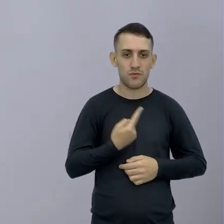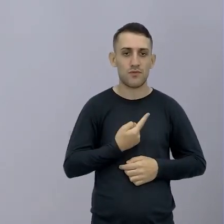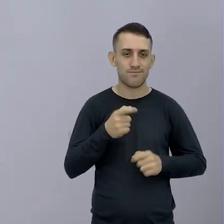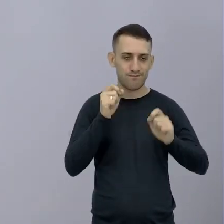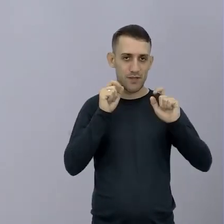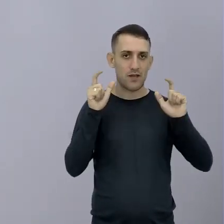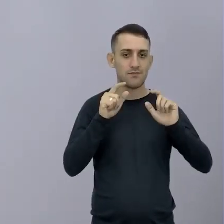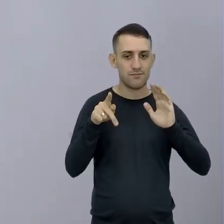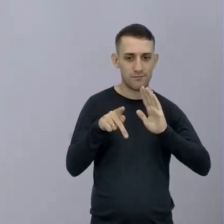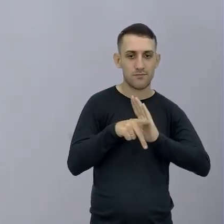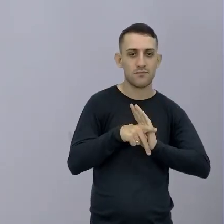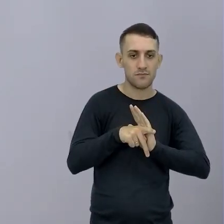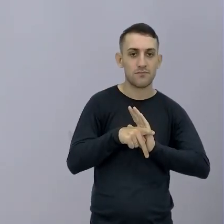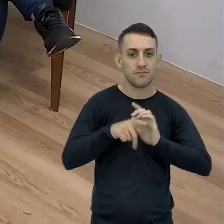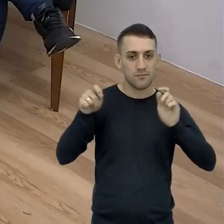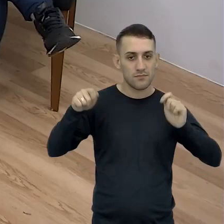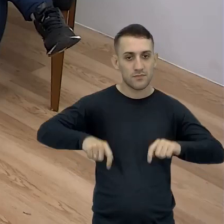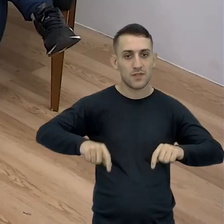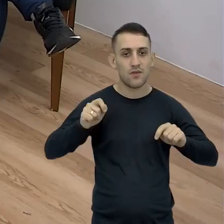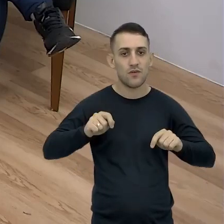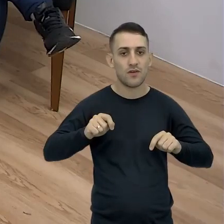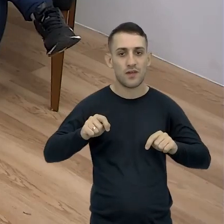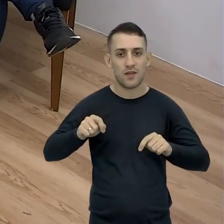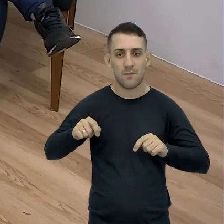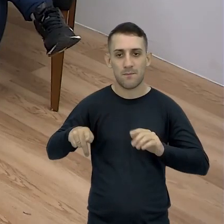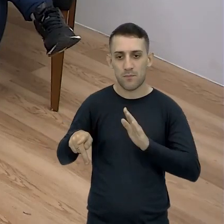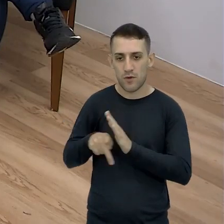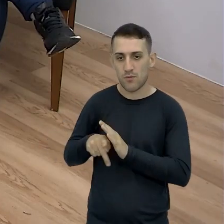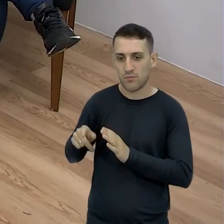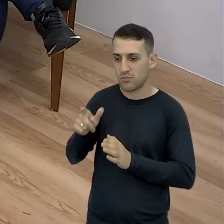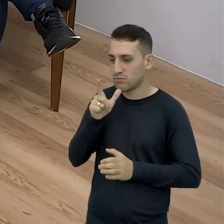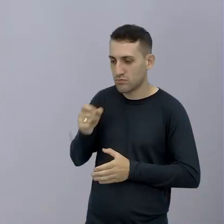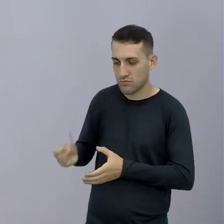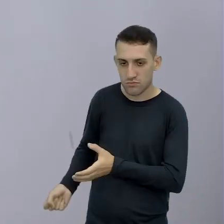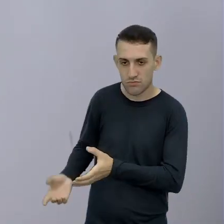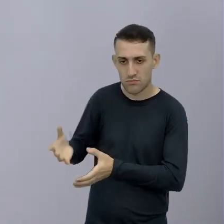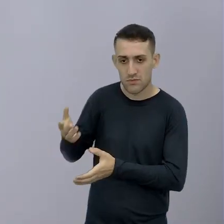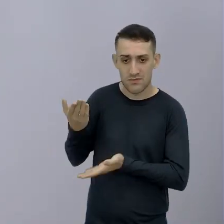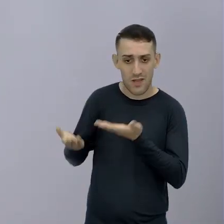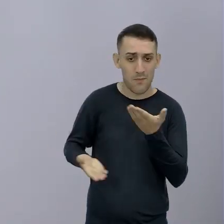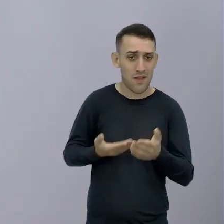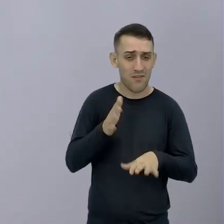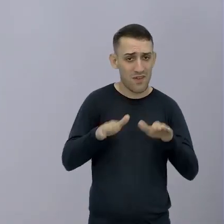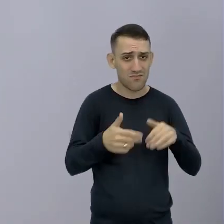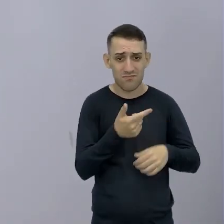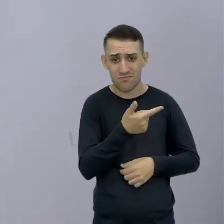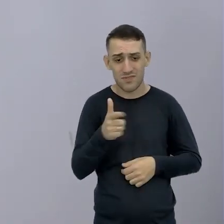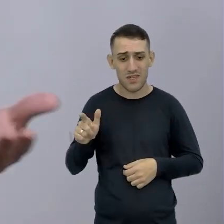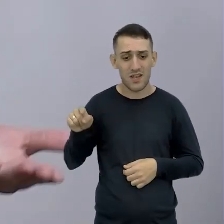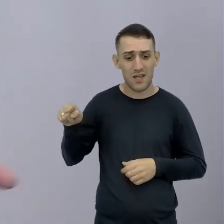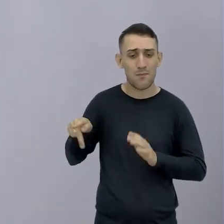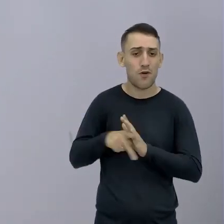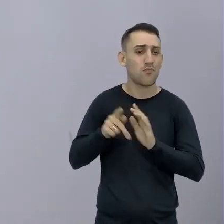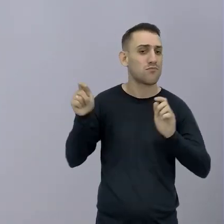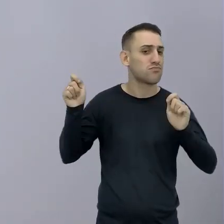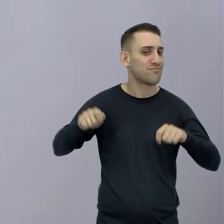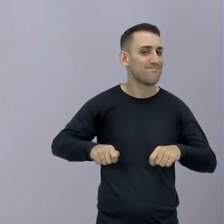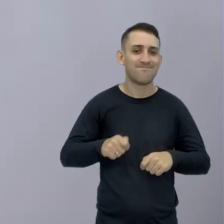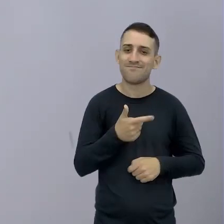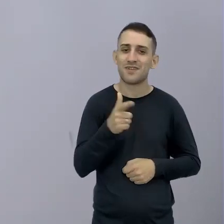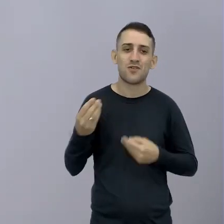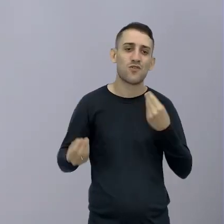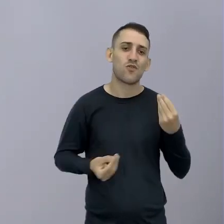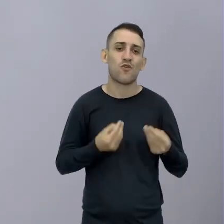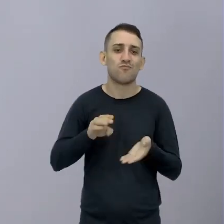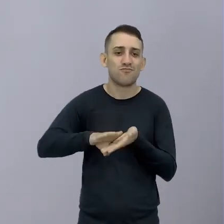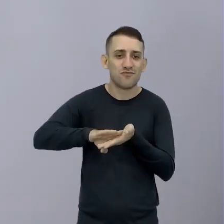alguma forma Isso vai Pra rede de esgoto Independente Se tem tratamento De esgoto ou não O esgoto Ele não é capaz De tirar